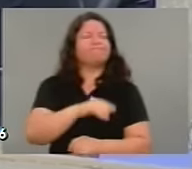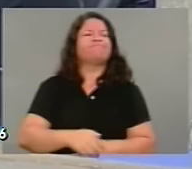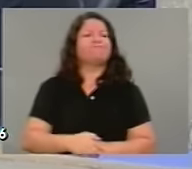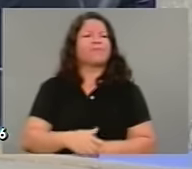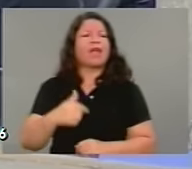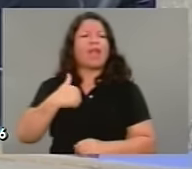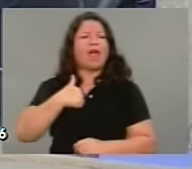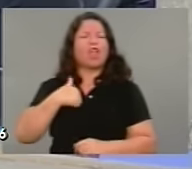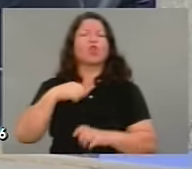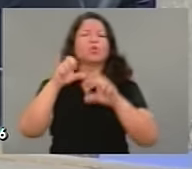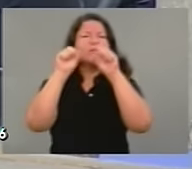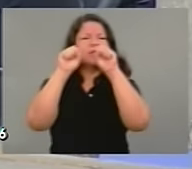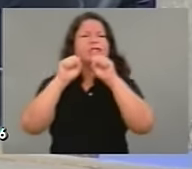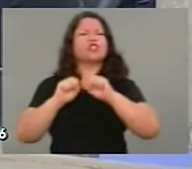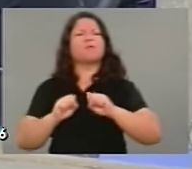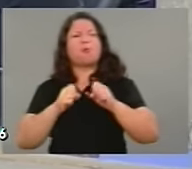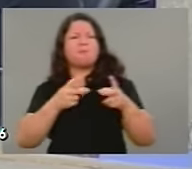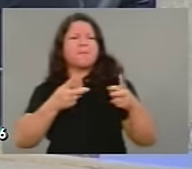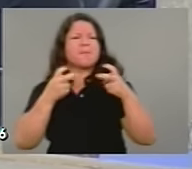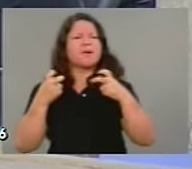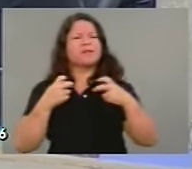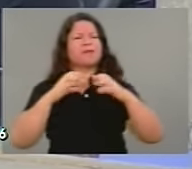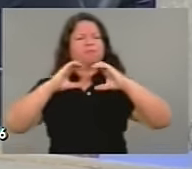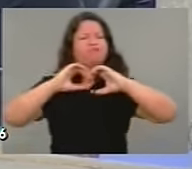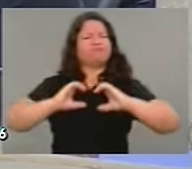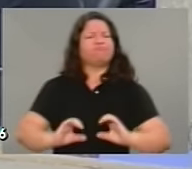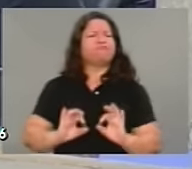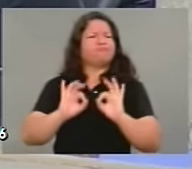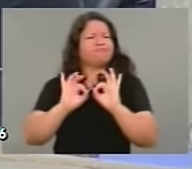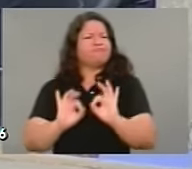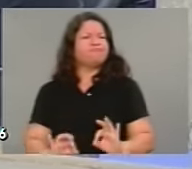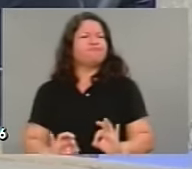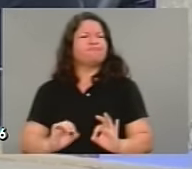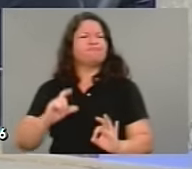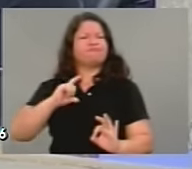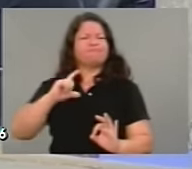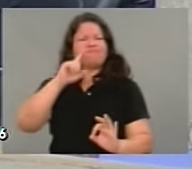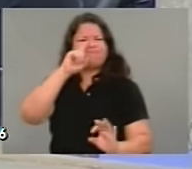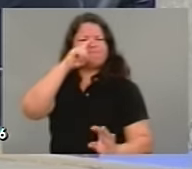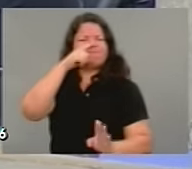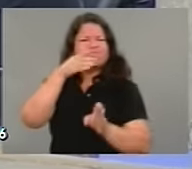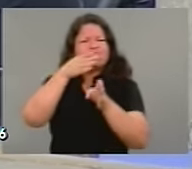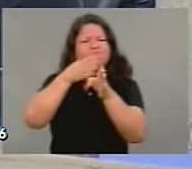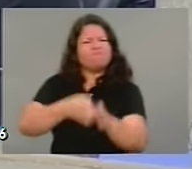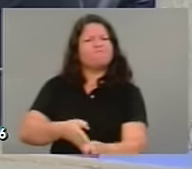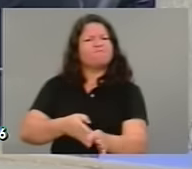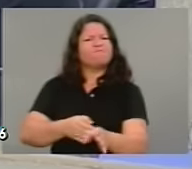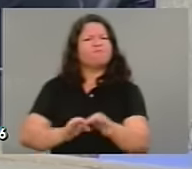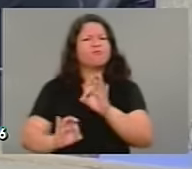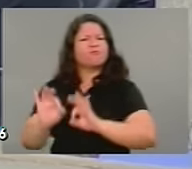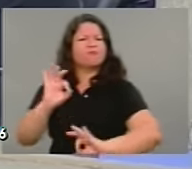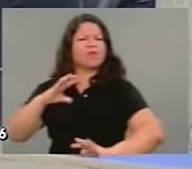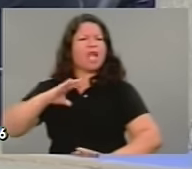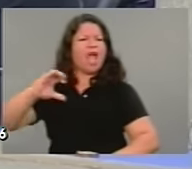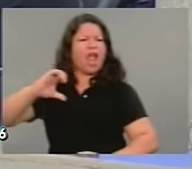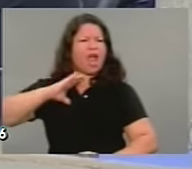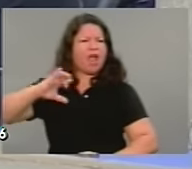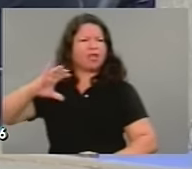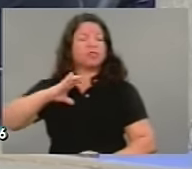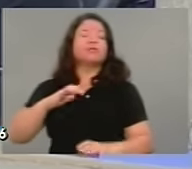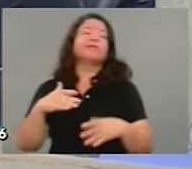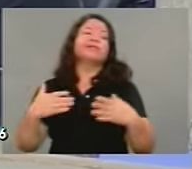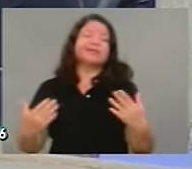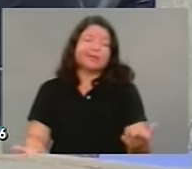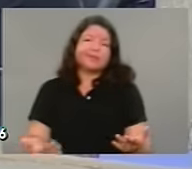sou testemunha de sua postura correta, leal, sua postura reta, sua postura ética, portanto,